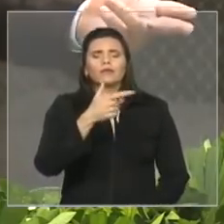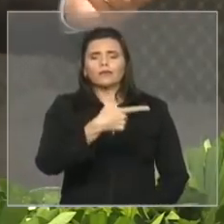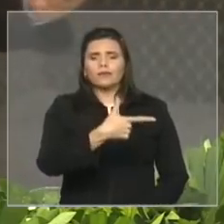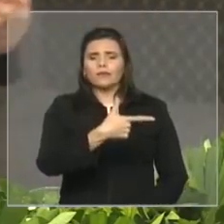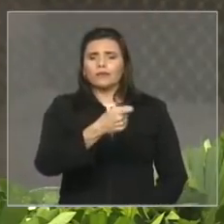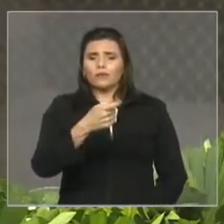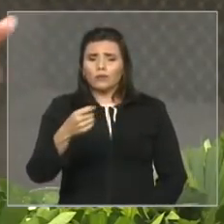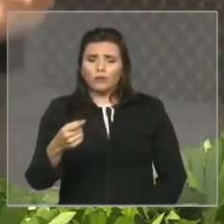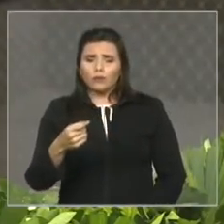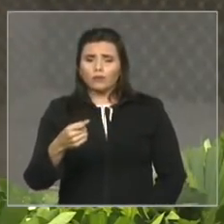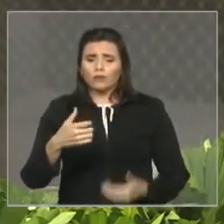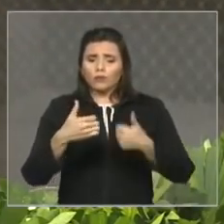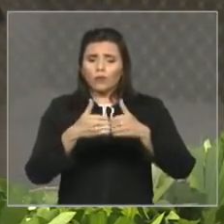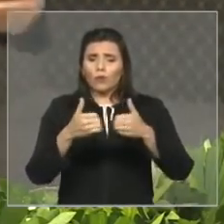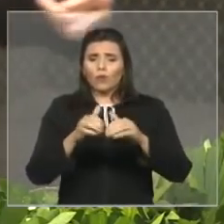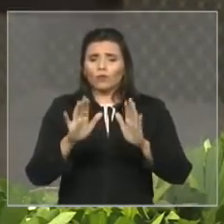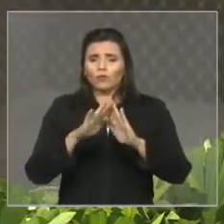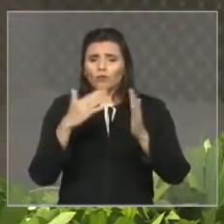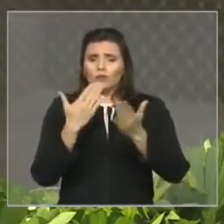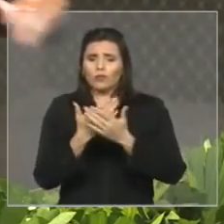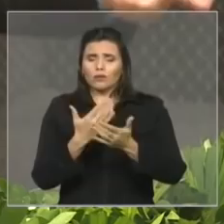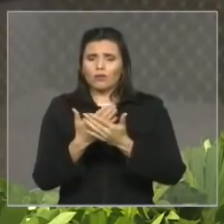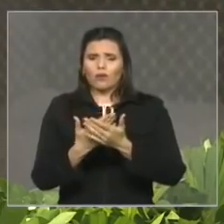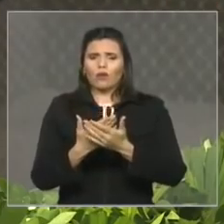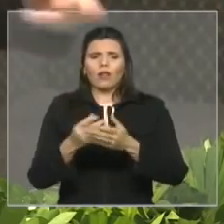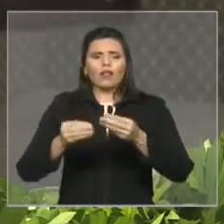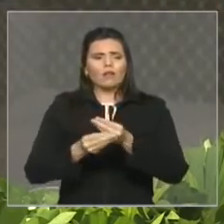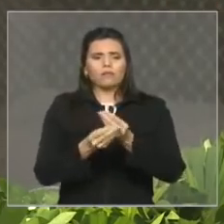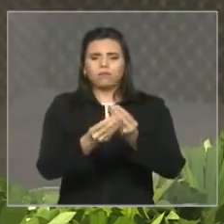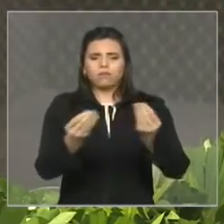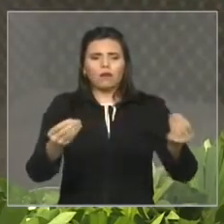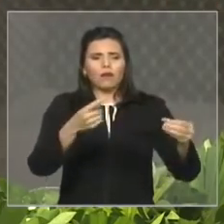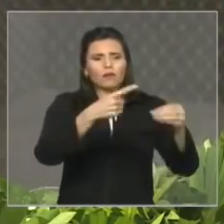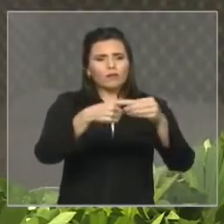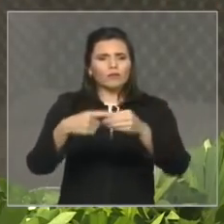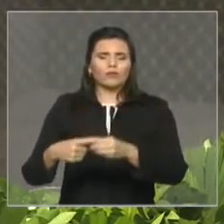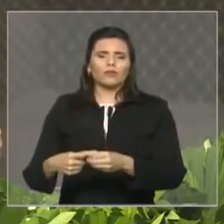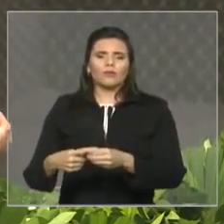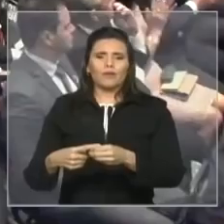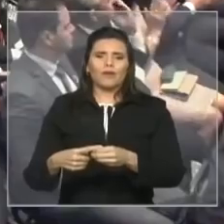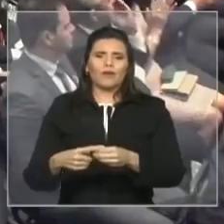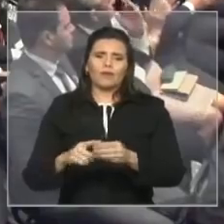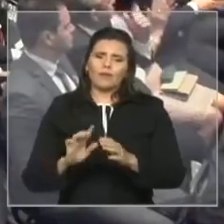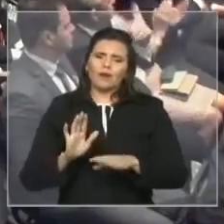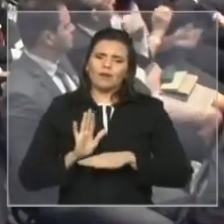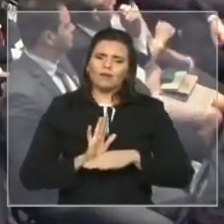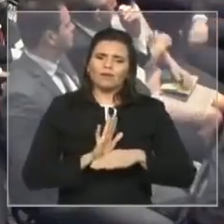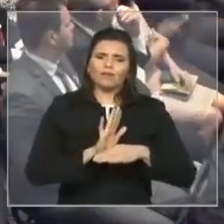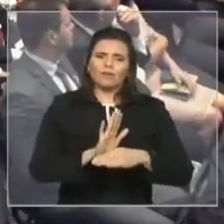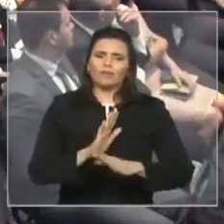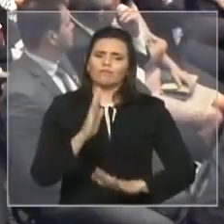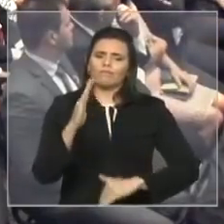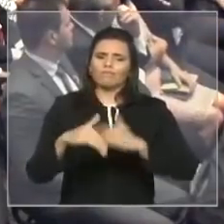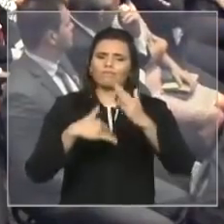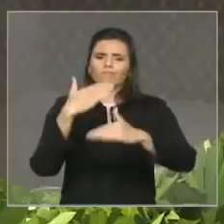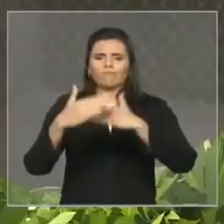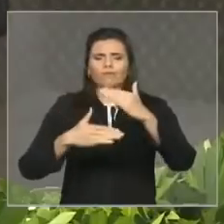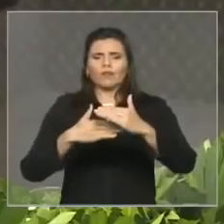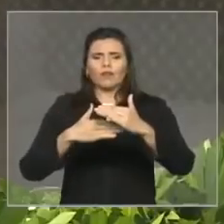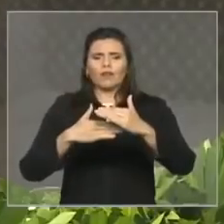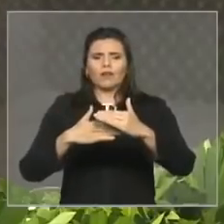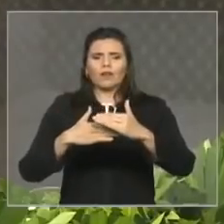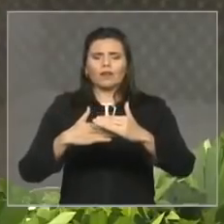municípios para que com isso nós possamos melhorar as condições de transporte nessas cidades e